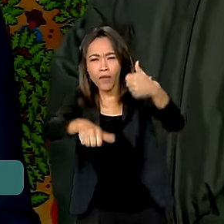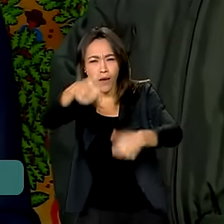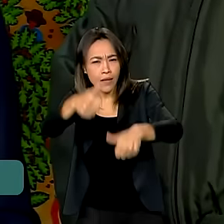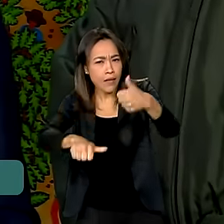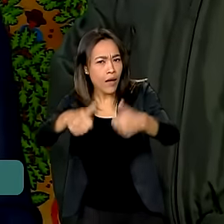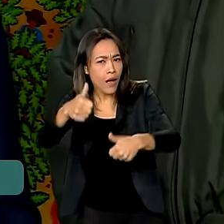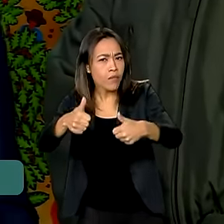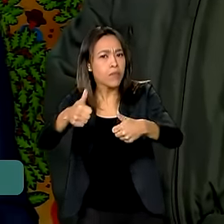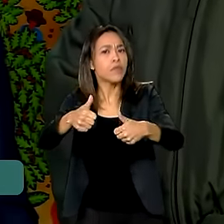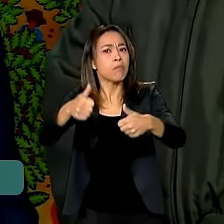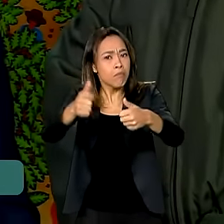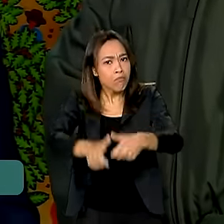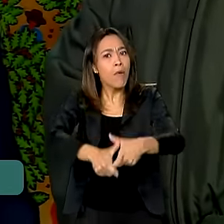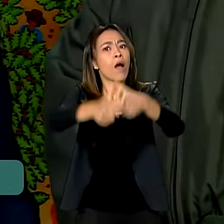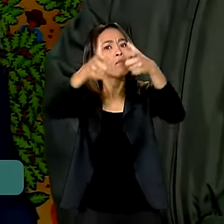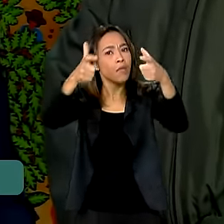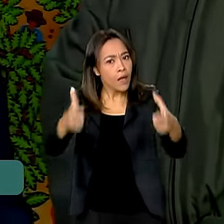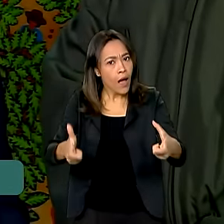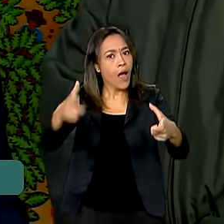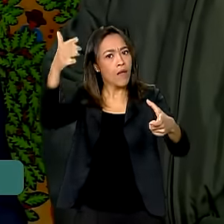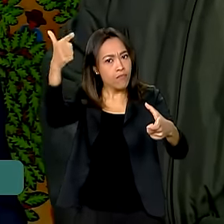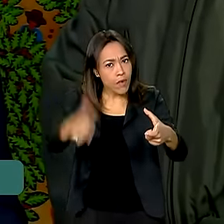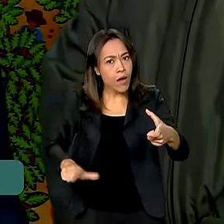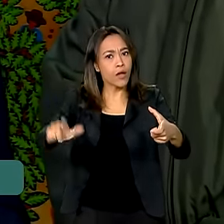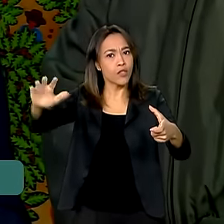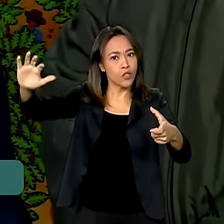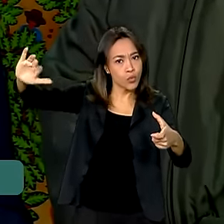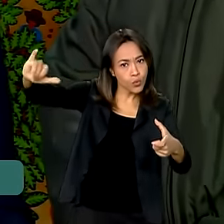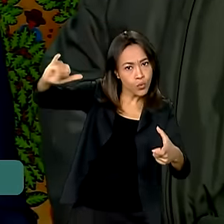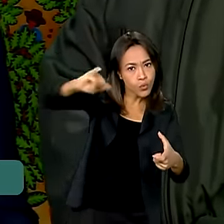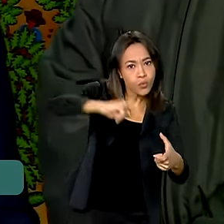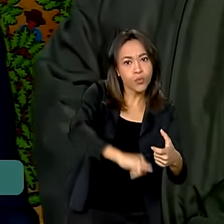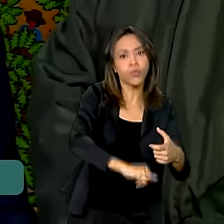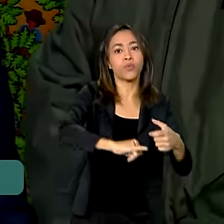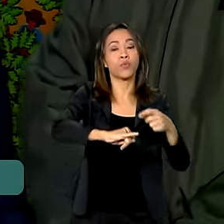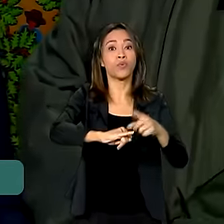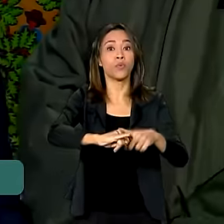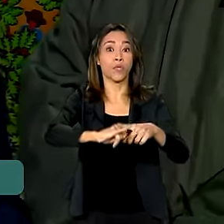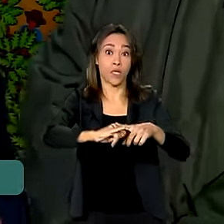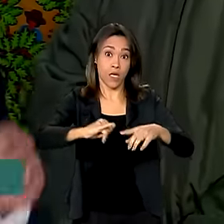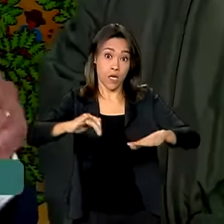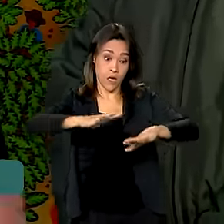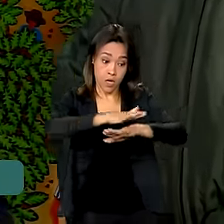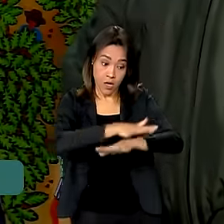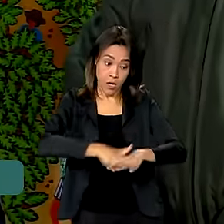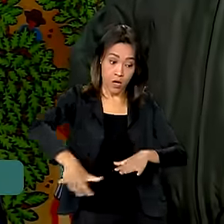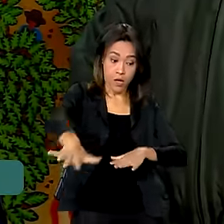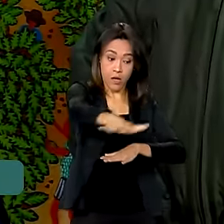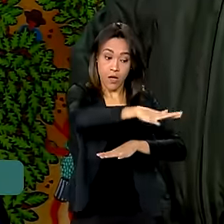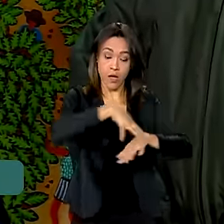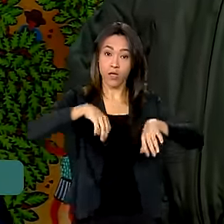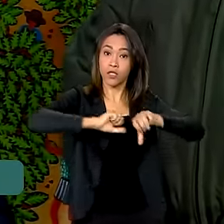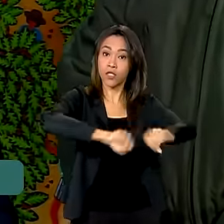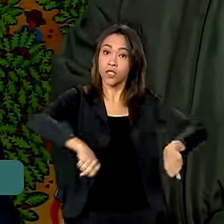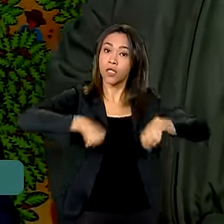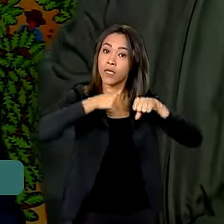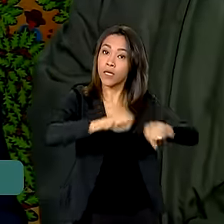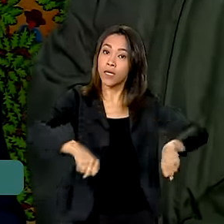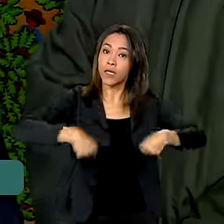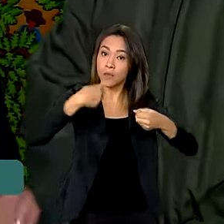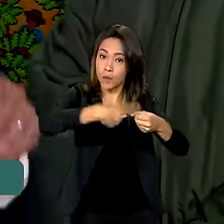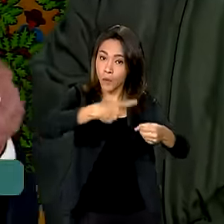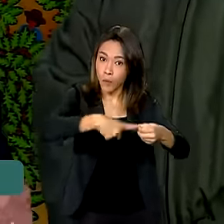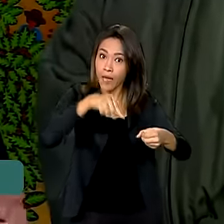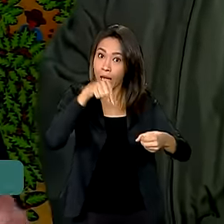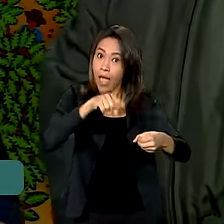ampliação também de voos comerciais para o aeroporto de Canoas, que nesse primeiro momento será